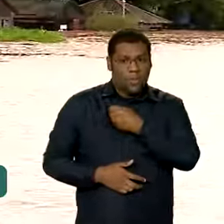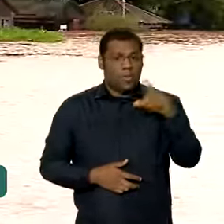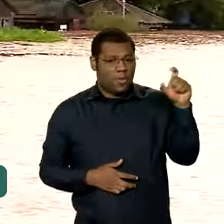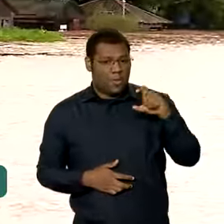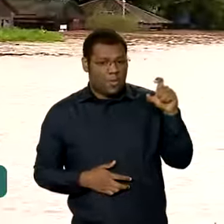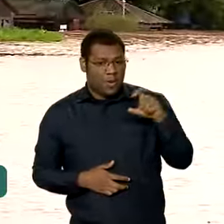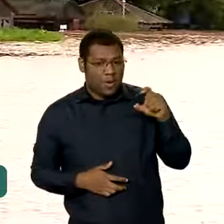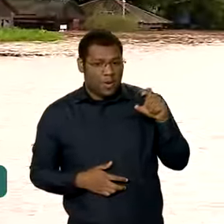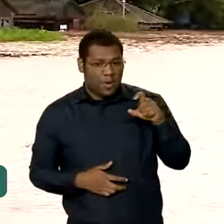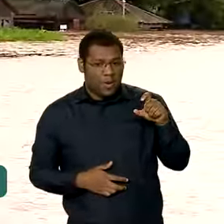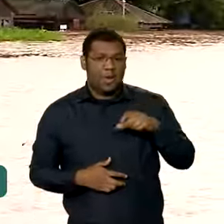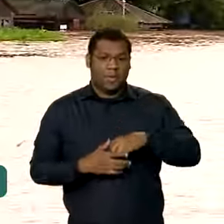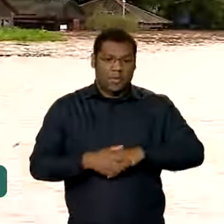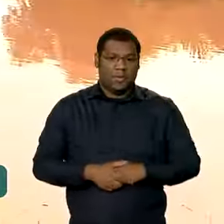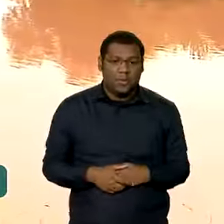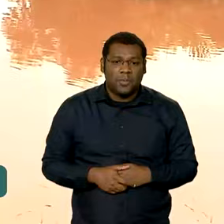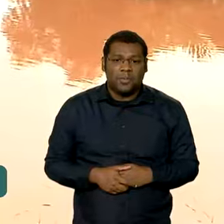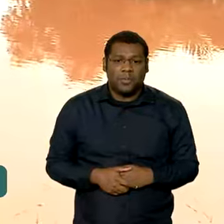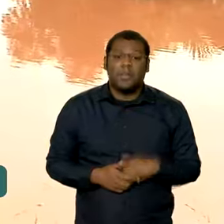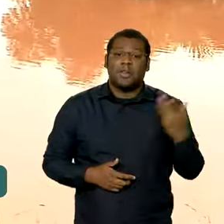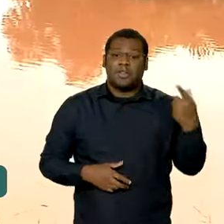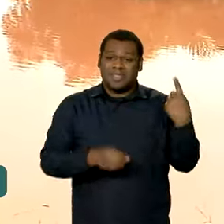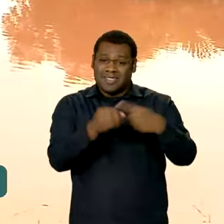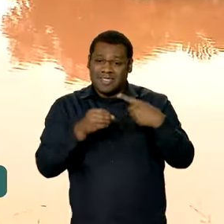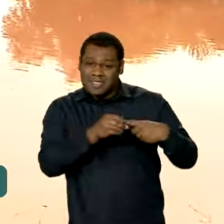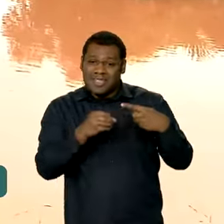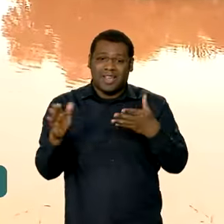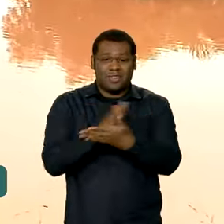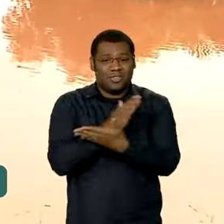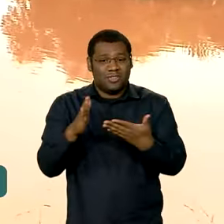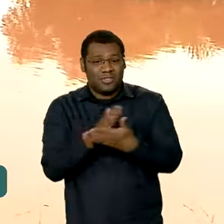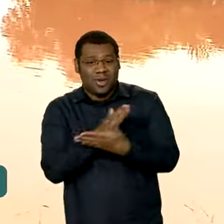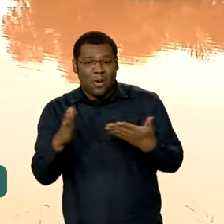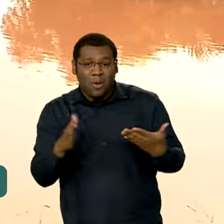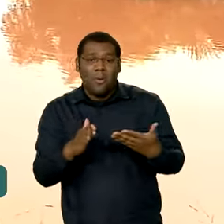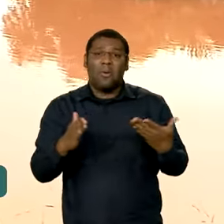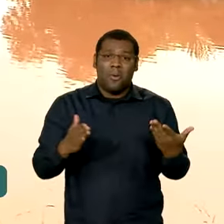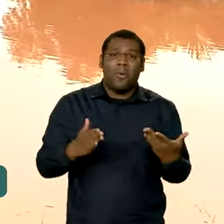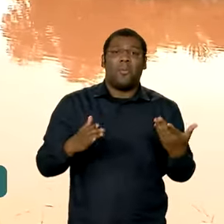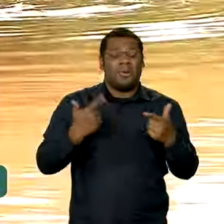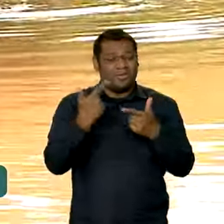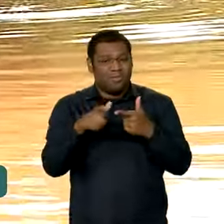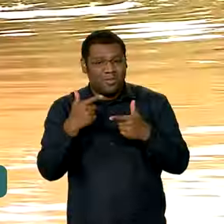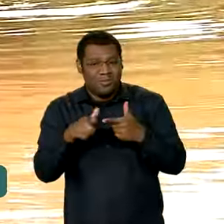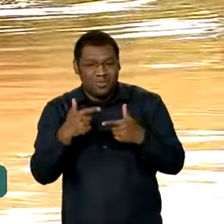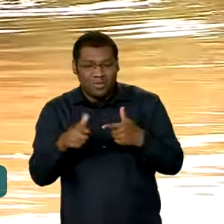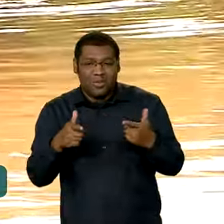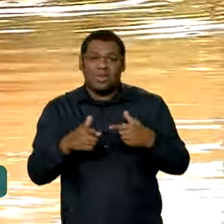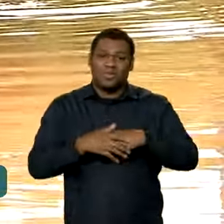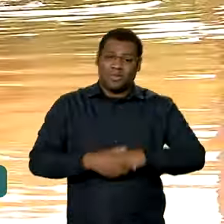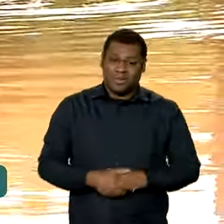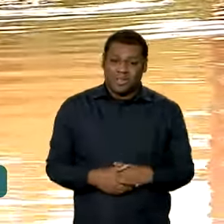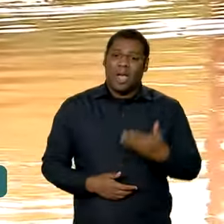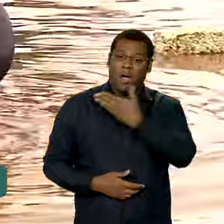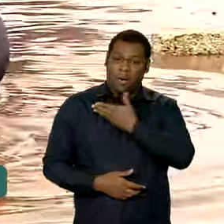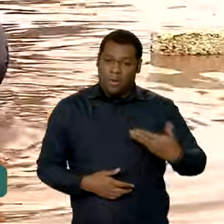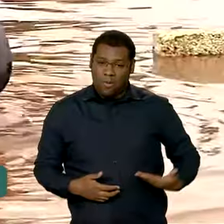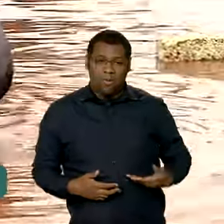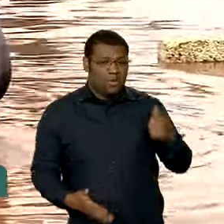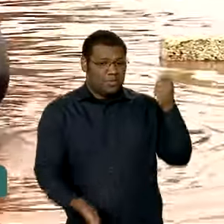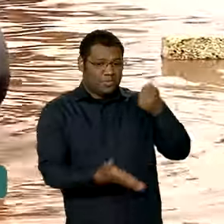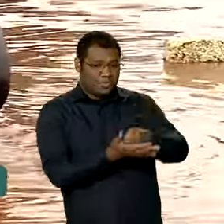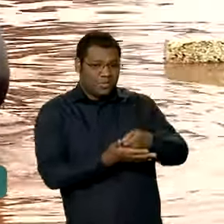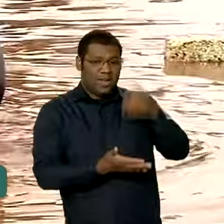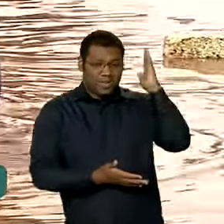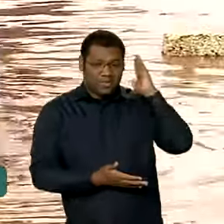que passam por alguma situação de calamidade pública, o pagamento de todos os beneficiários será feito de uma só vez. É